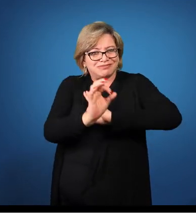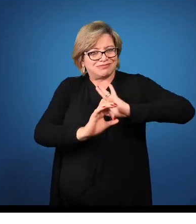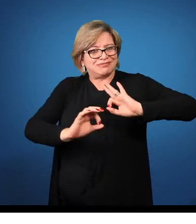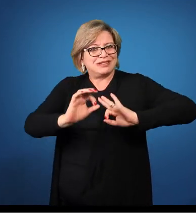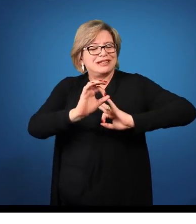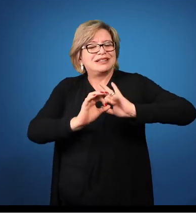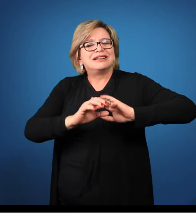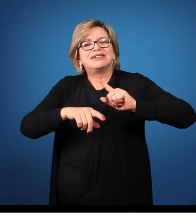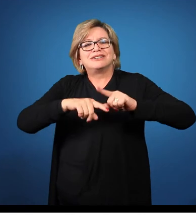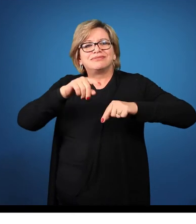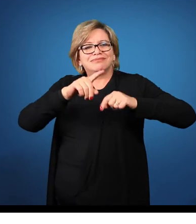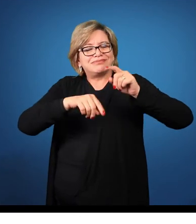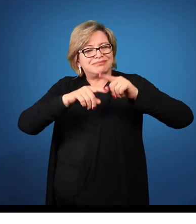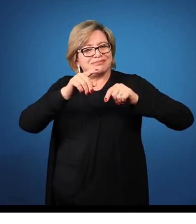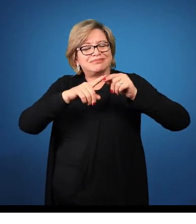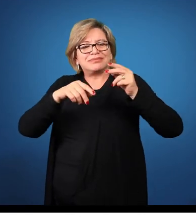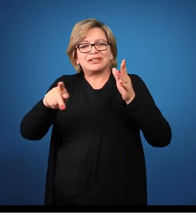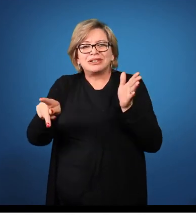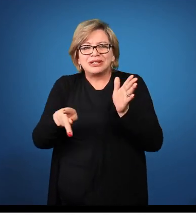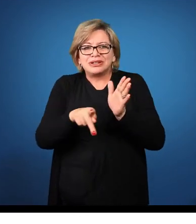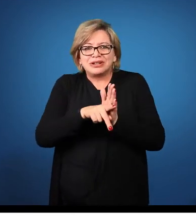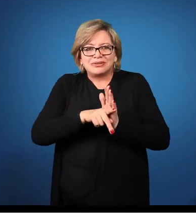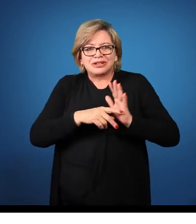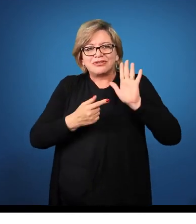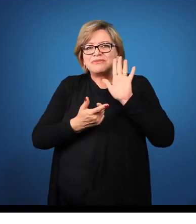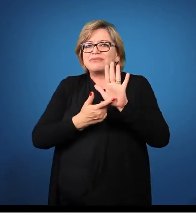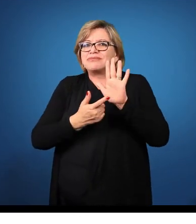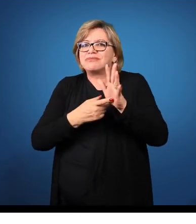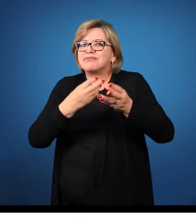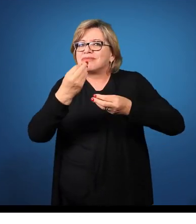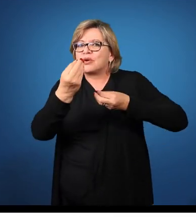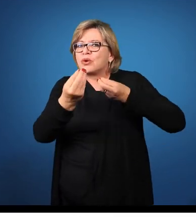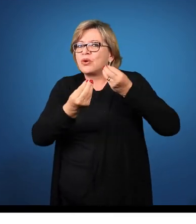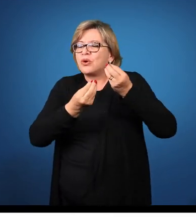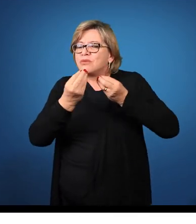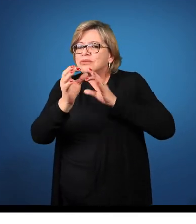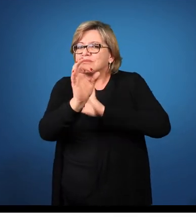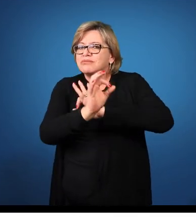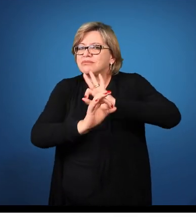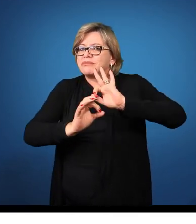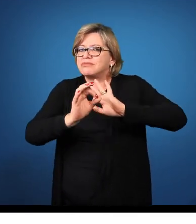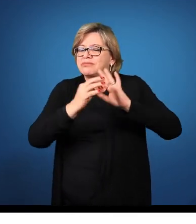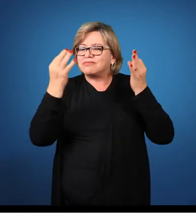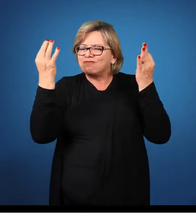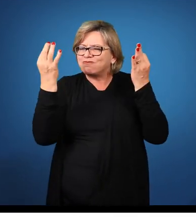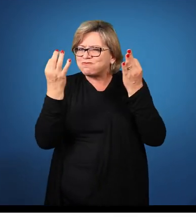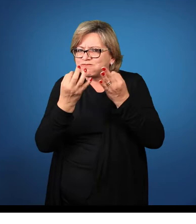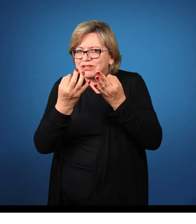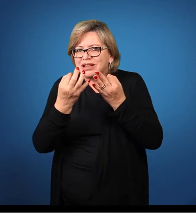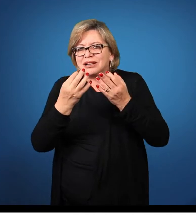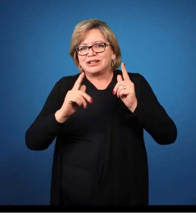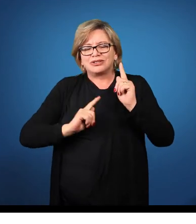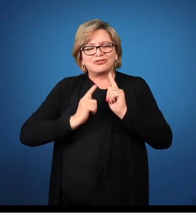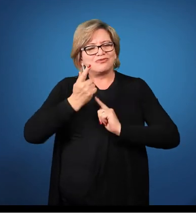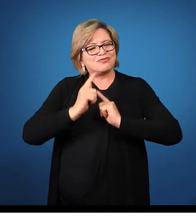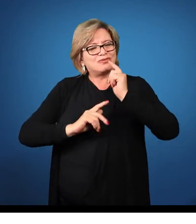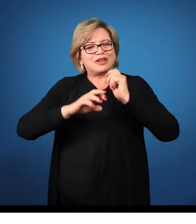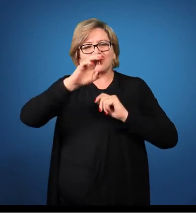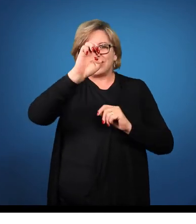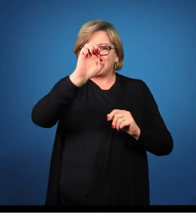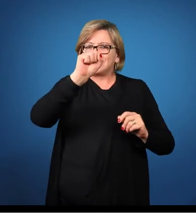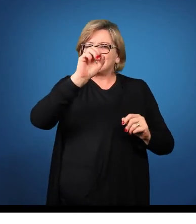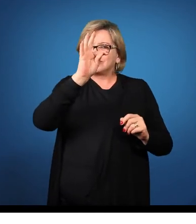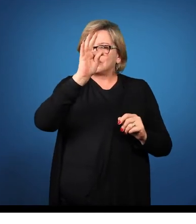para vocês agora, materiais que vão nos dar uma noção correta acerca da gestão de estoques.